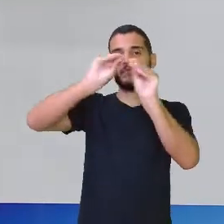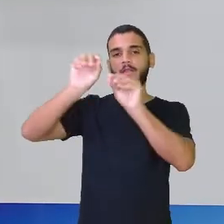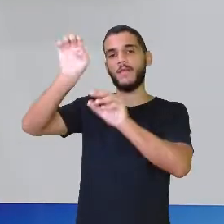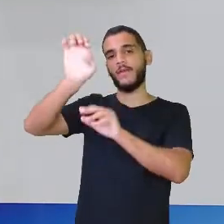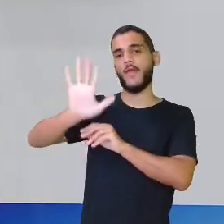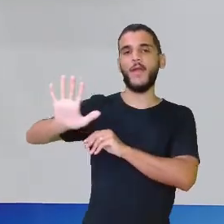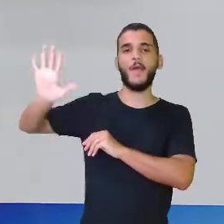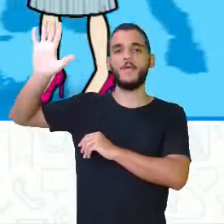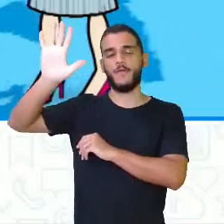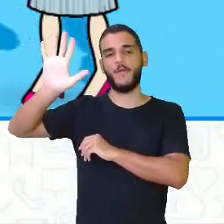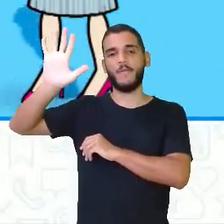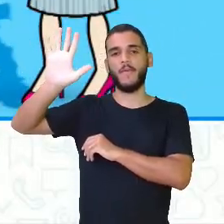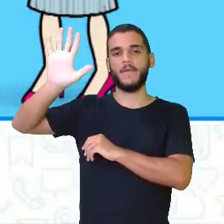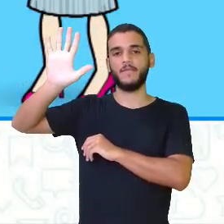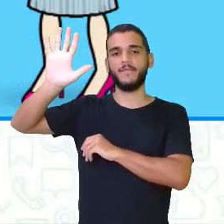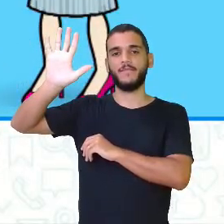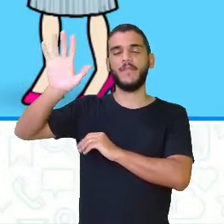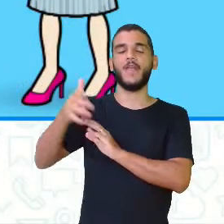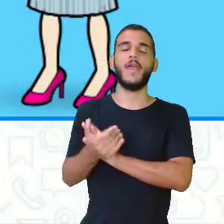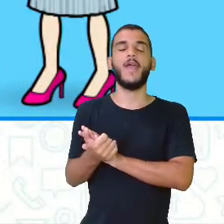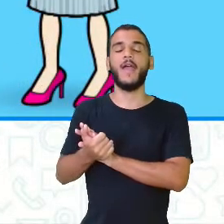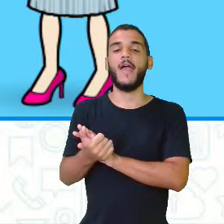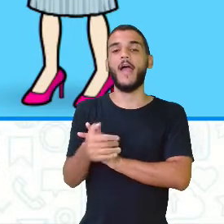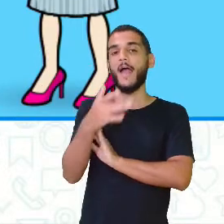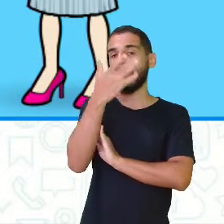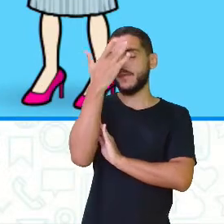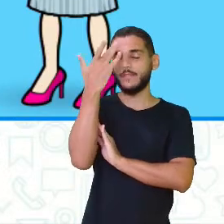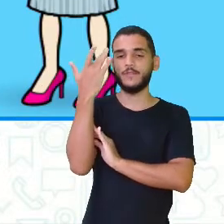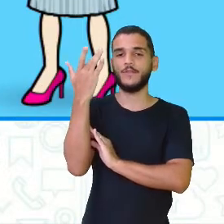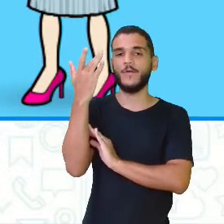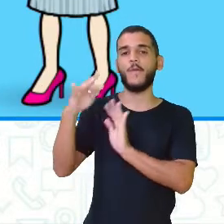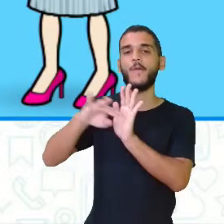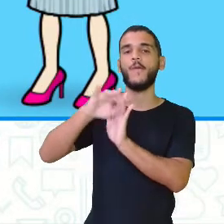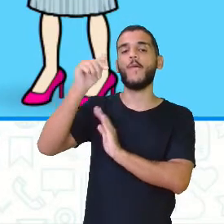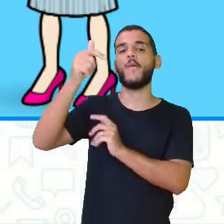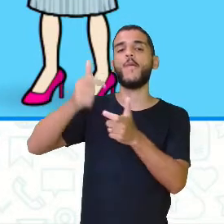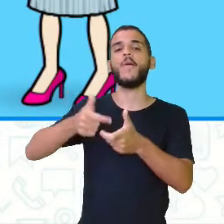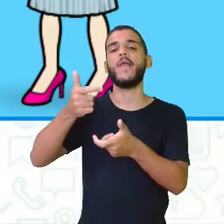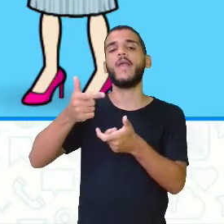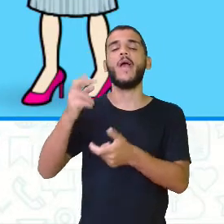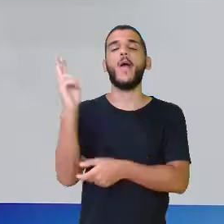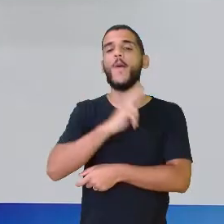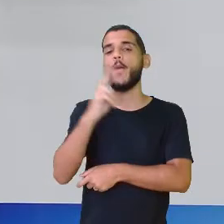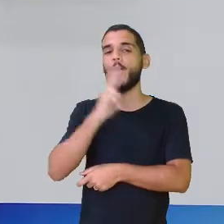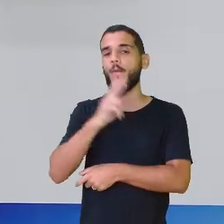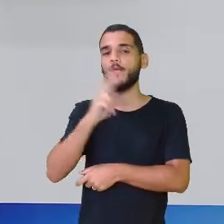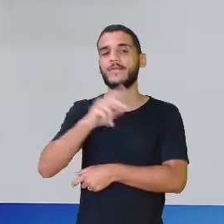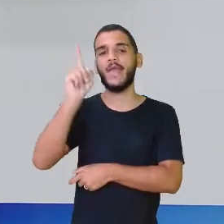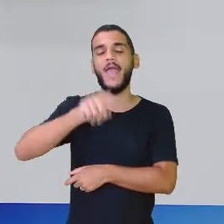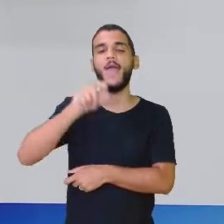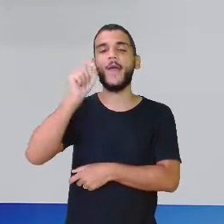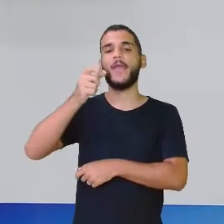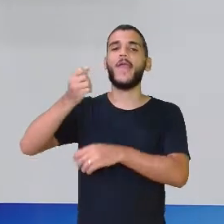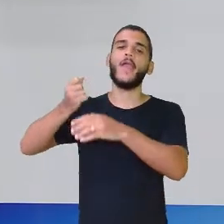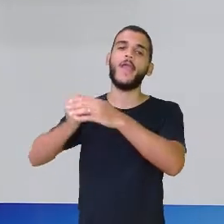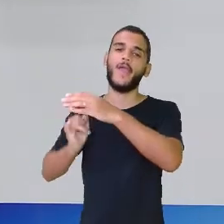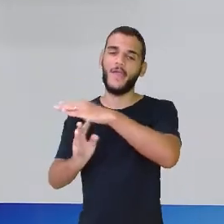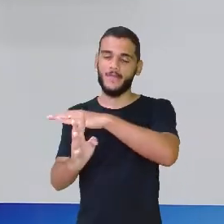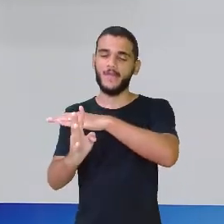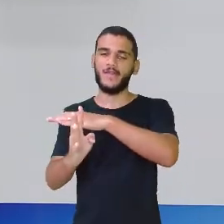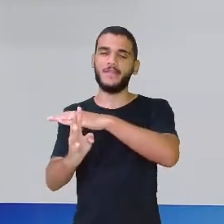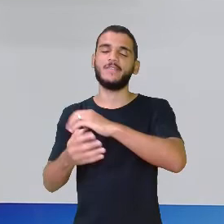que tá aparecendo ali, ele se tornou um imigrante. Porque ele fez, ó, essa viagem e, quando ele chegou nesse país, ele emigrou para